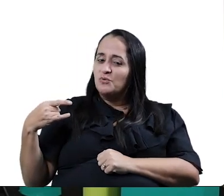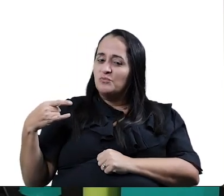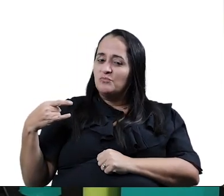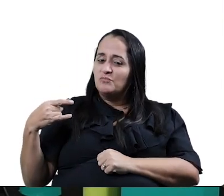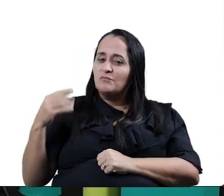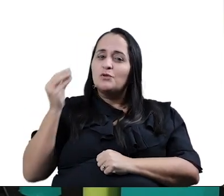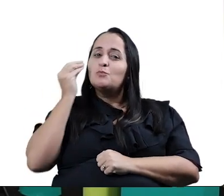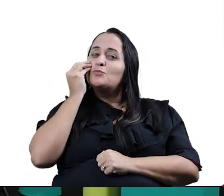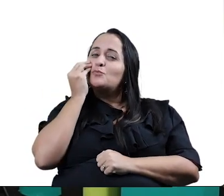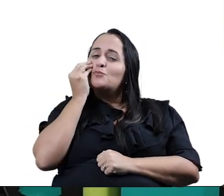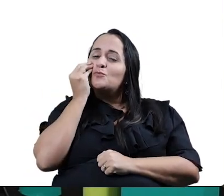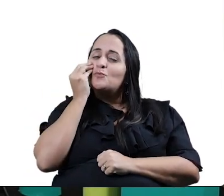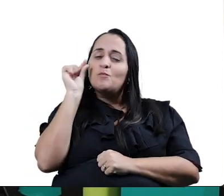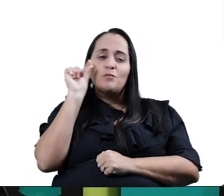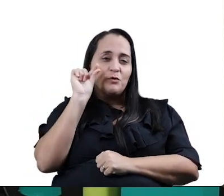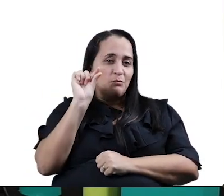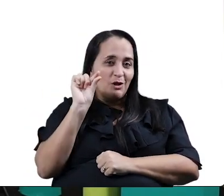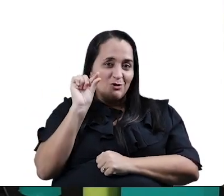Beijinho.